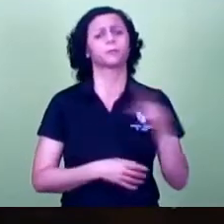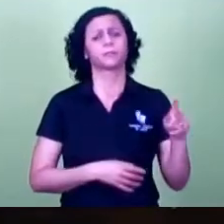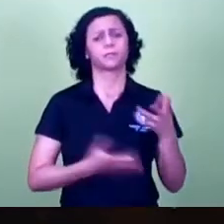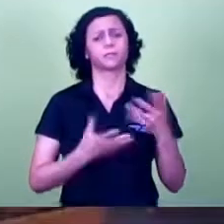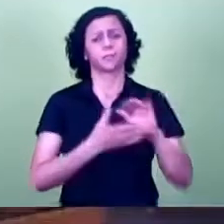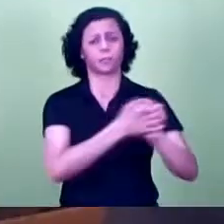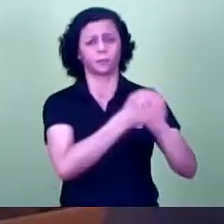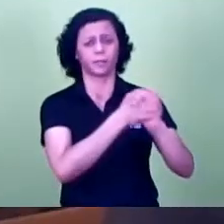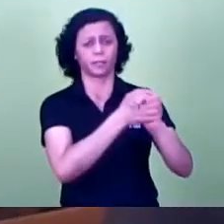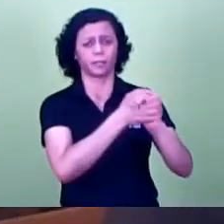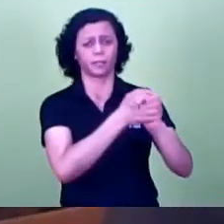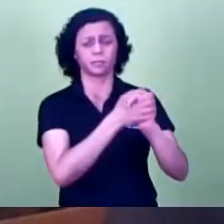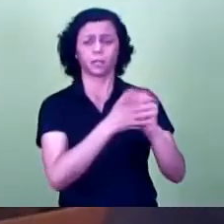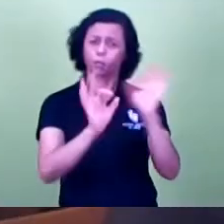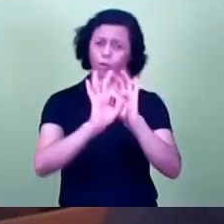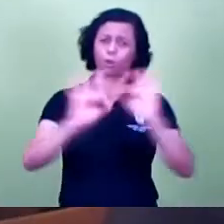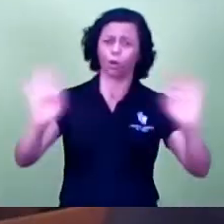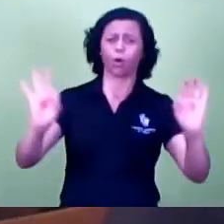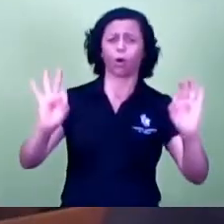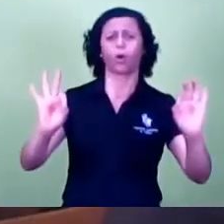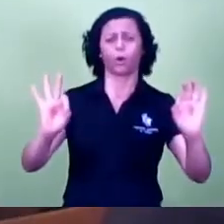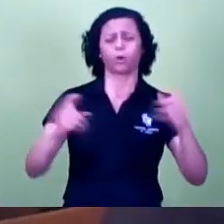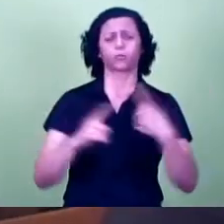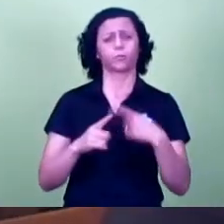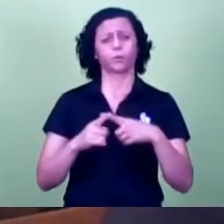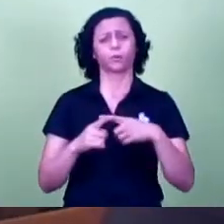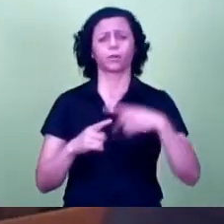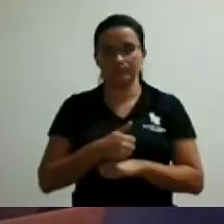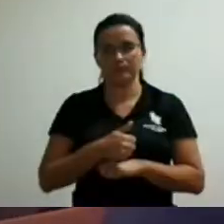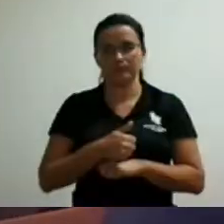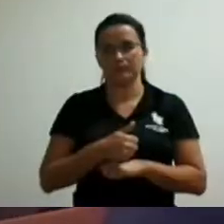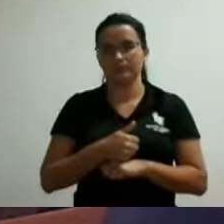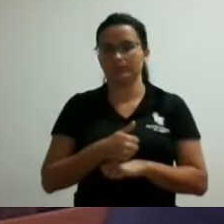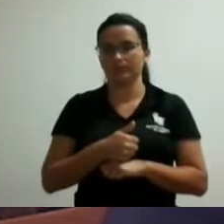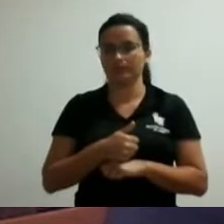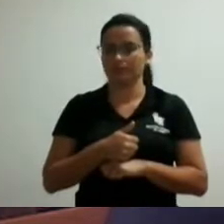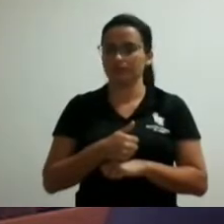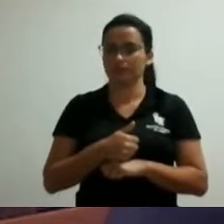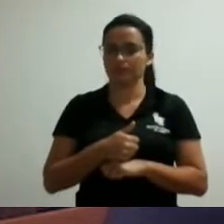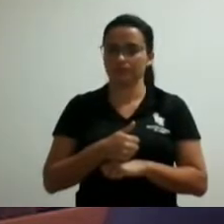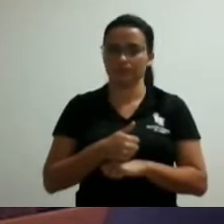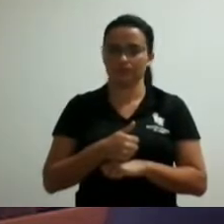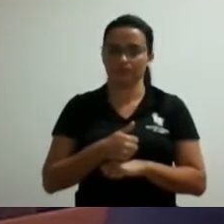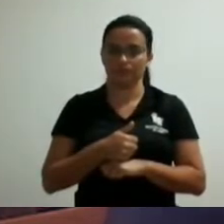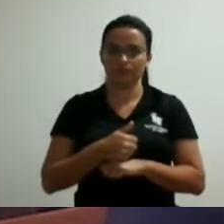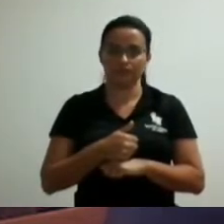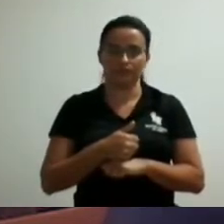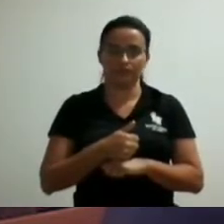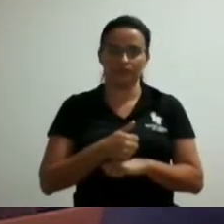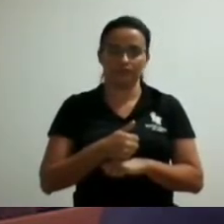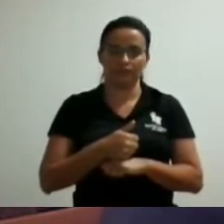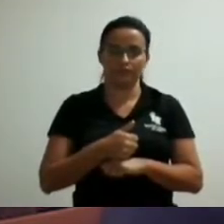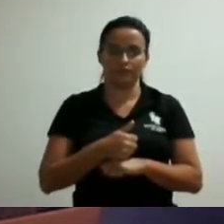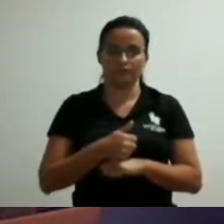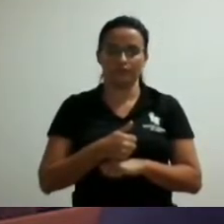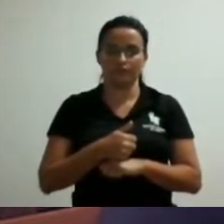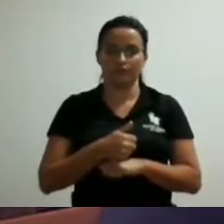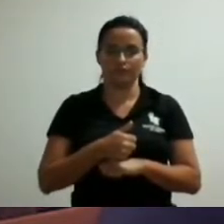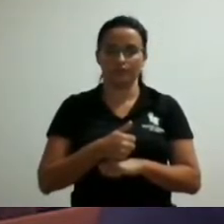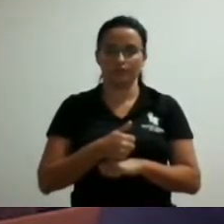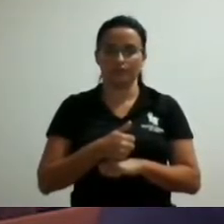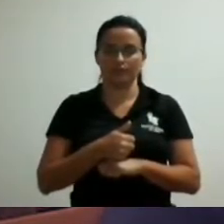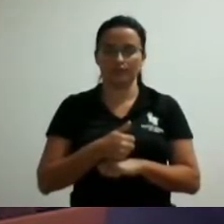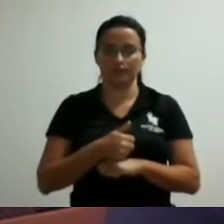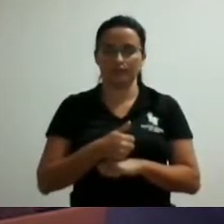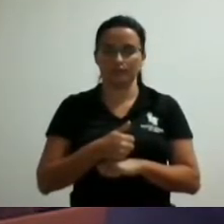parabéns que ótimo que a gente vai a casa vai nomear esses profissionais mas não é isso que eu pedi eu pedi